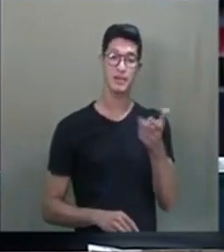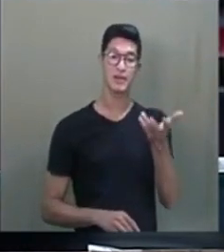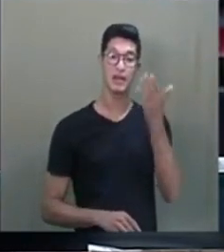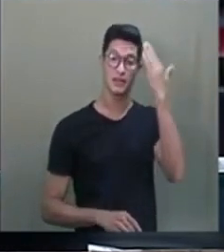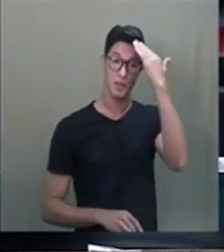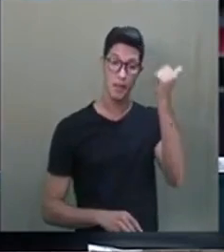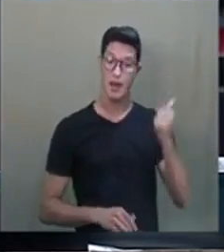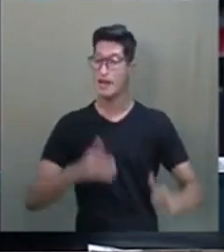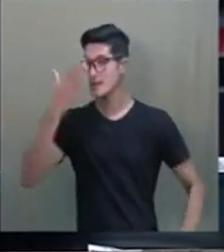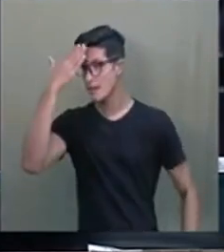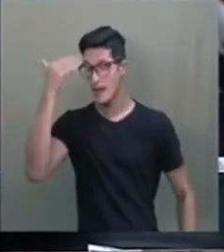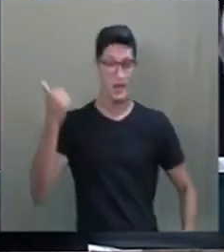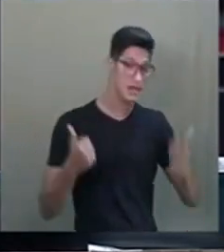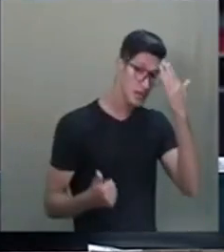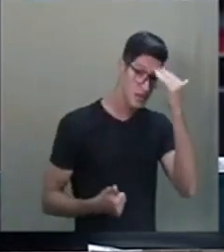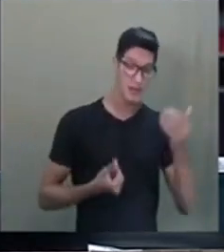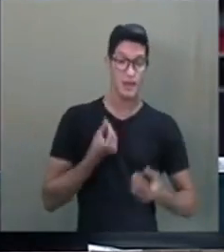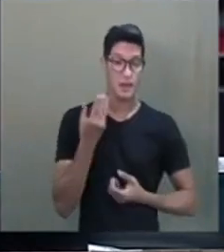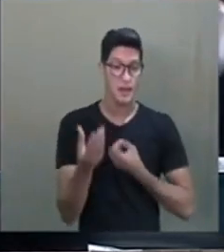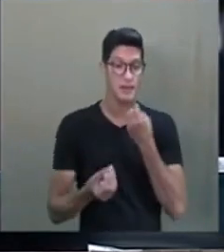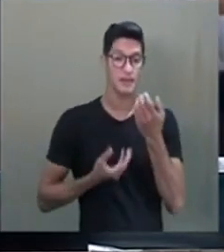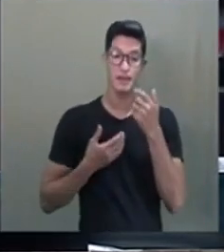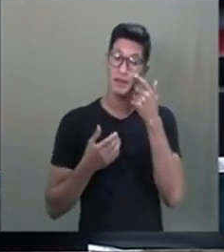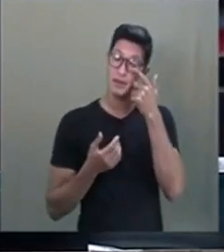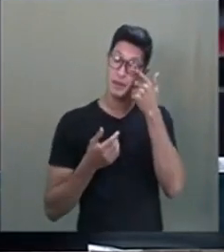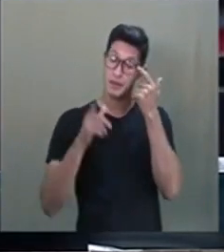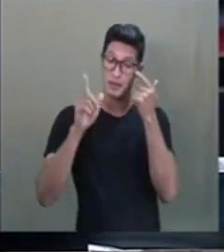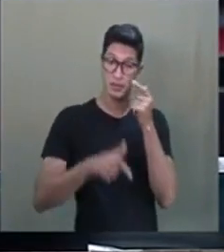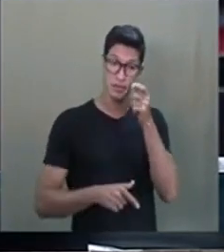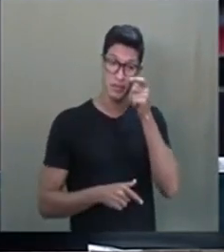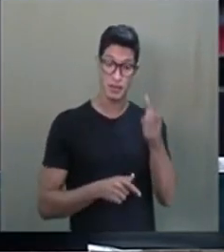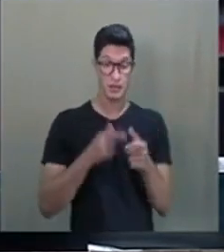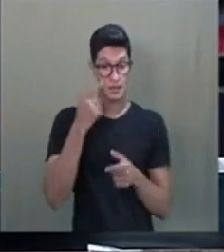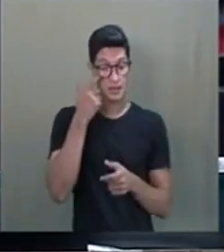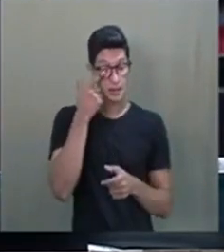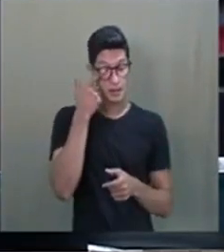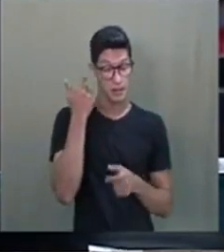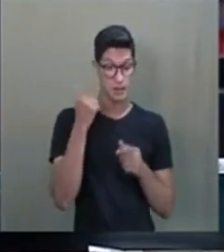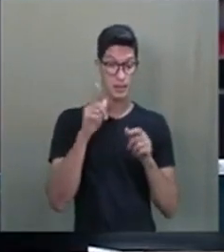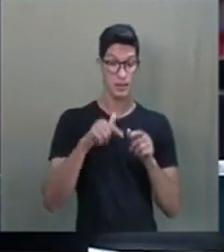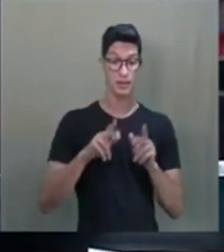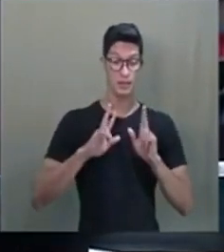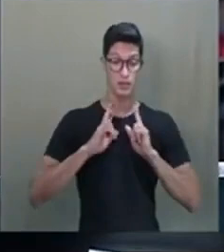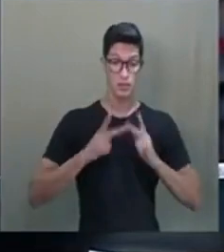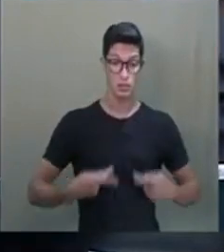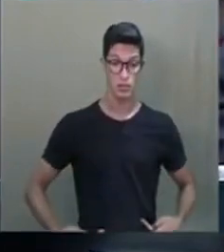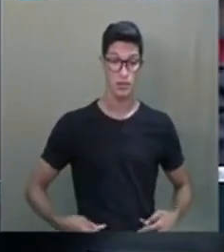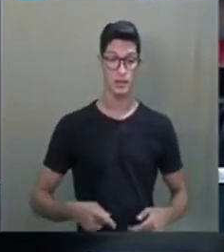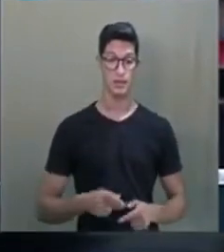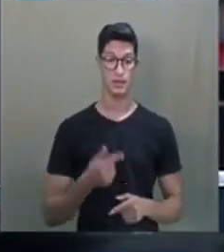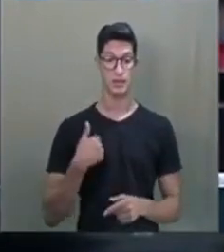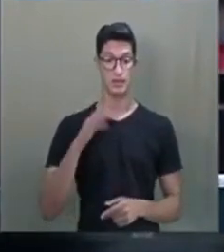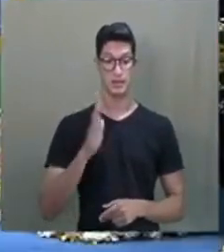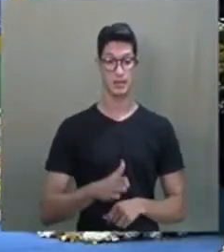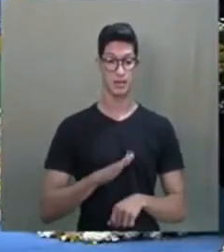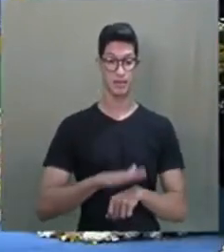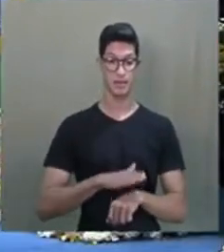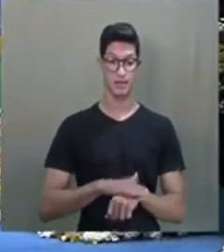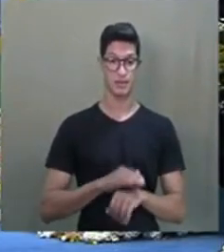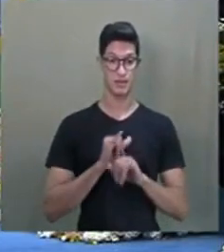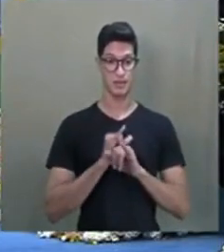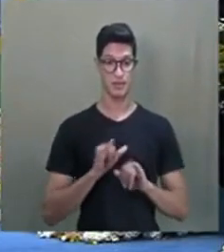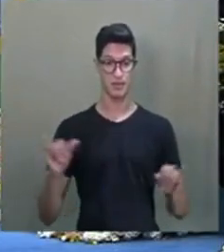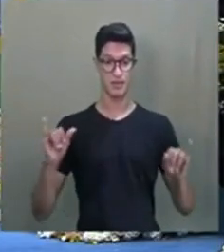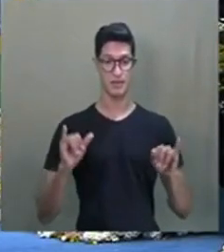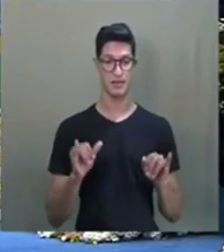querendo saber mais. Olha, conta outra, entendeu? Isso é muito interessante, porque isso humaniza, e já está fazendo. a notícia aqui,